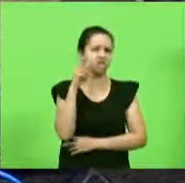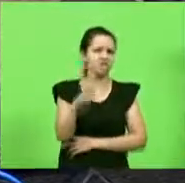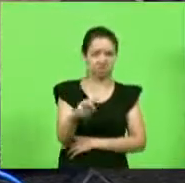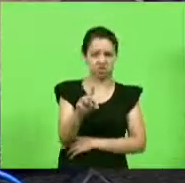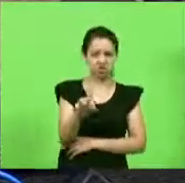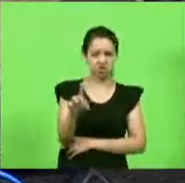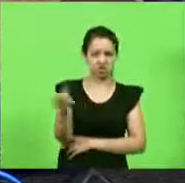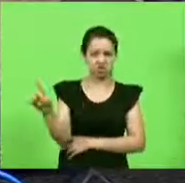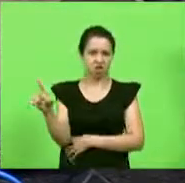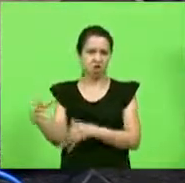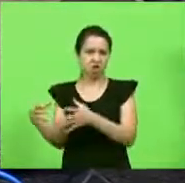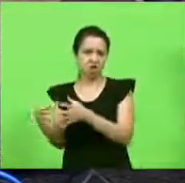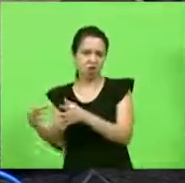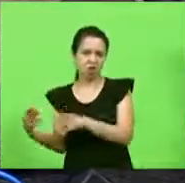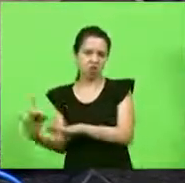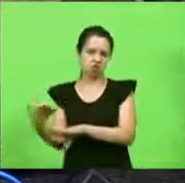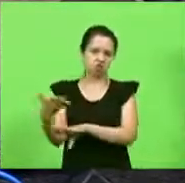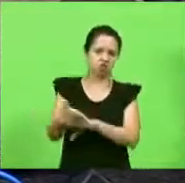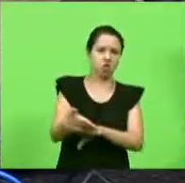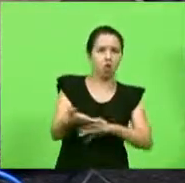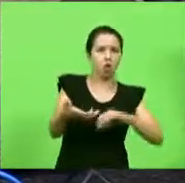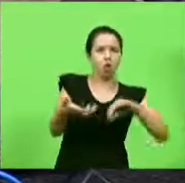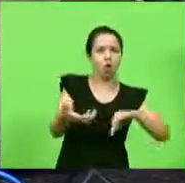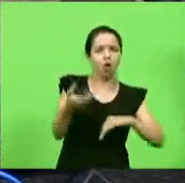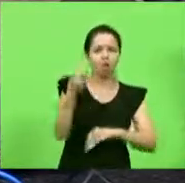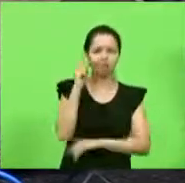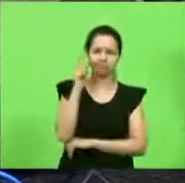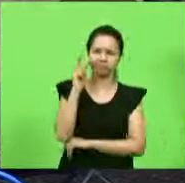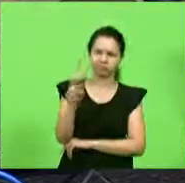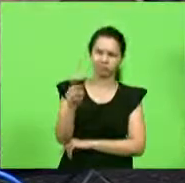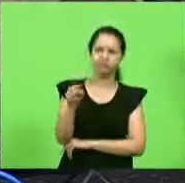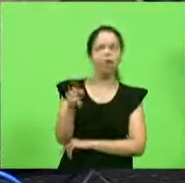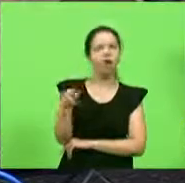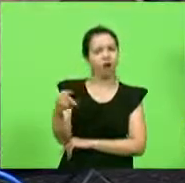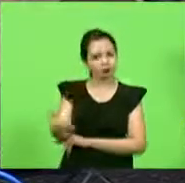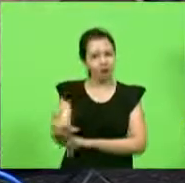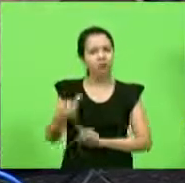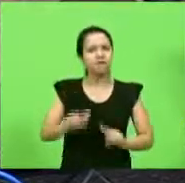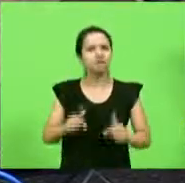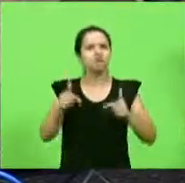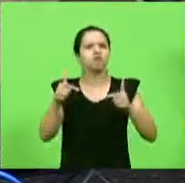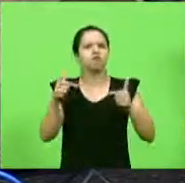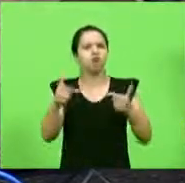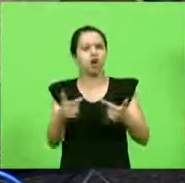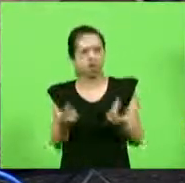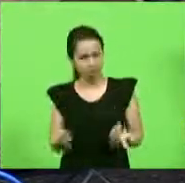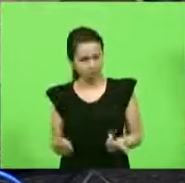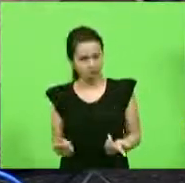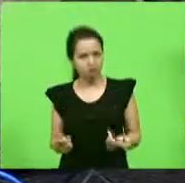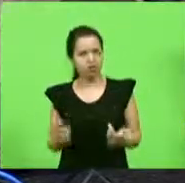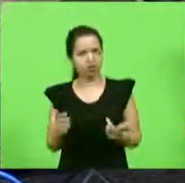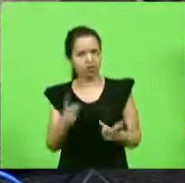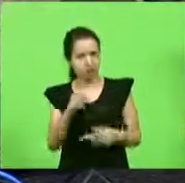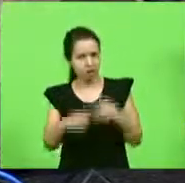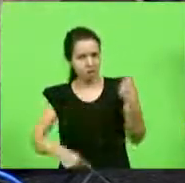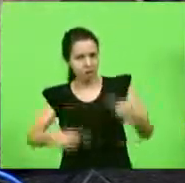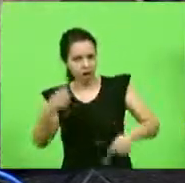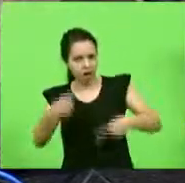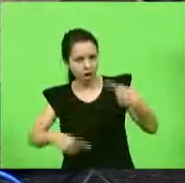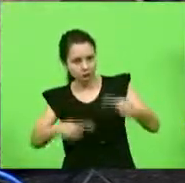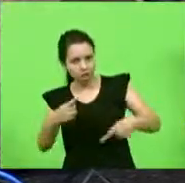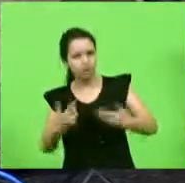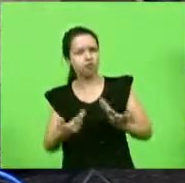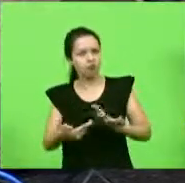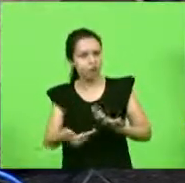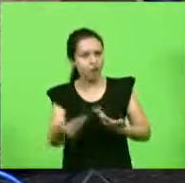chegando no Congresso Nacional, eu imaginei que eles iam enfrentar esse tipo de debate, que eles iam enfrentar esse tipo de